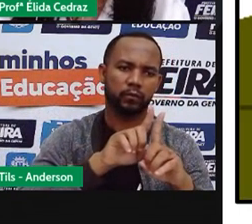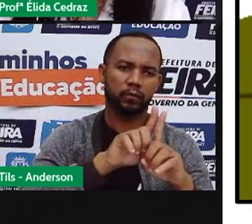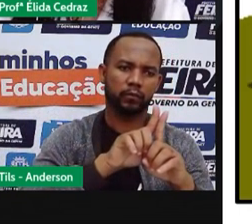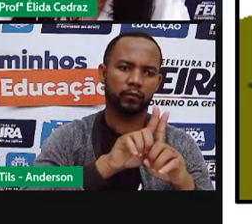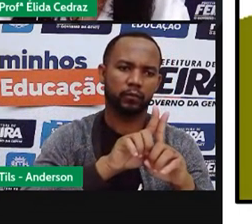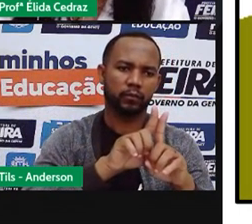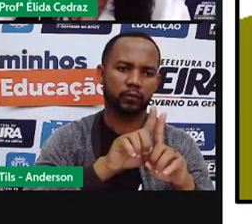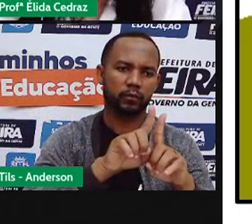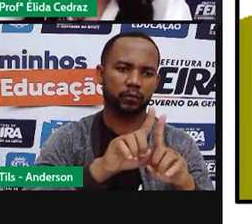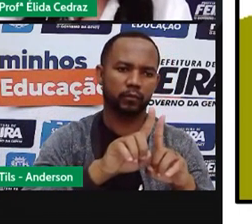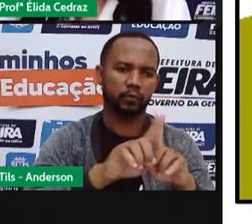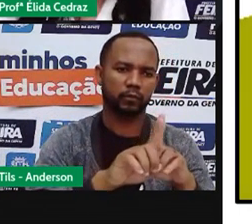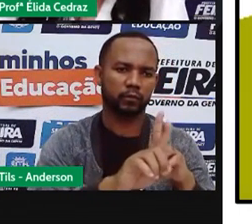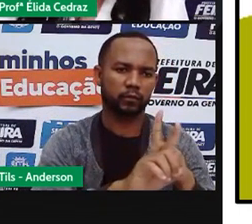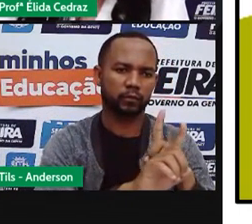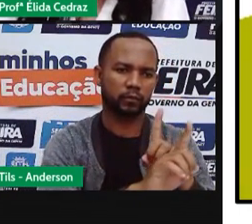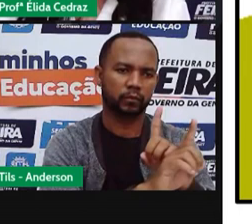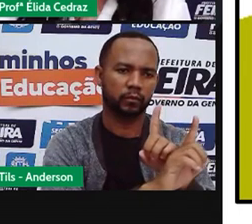suas sombras.